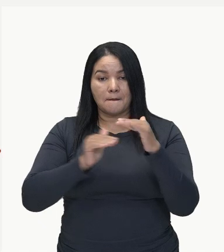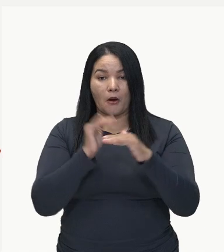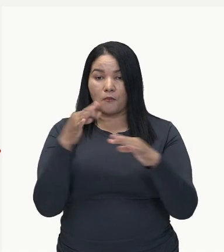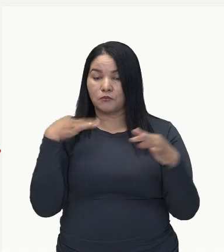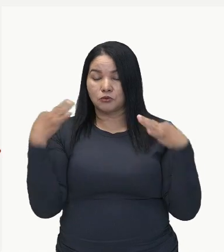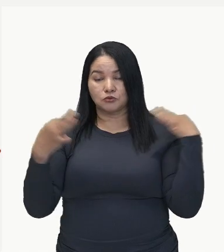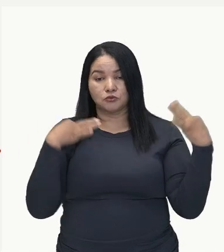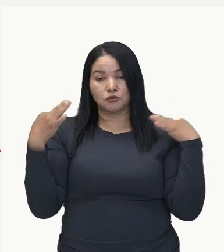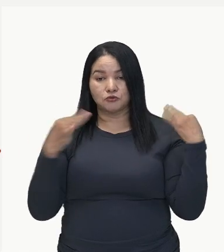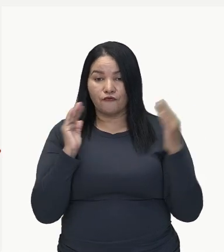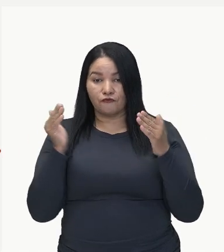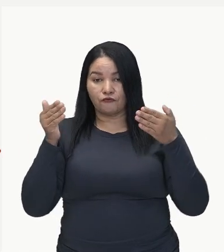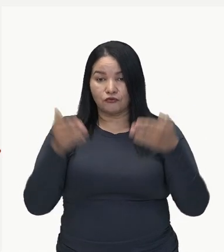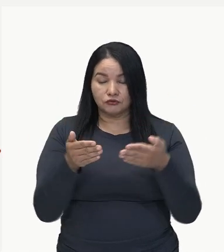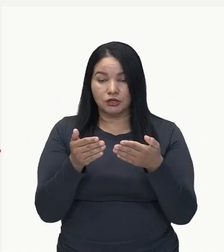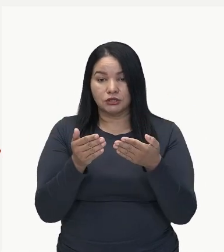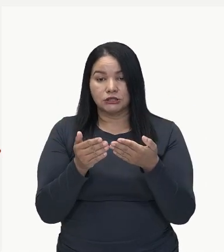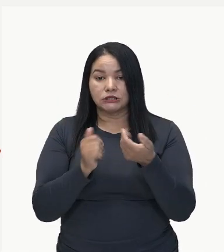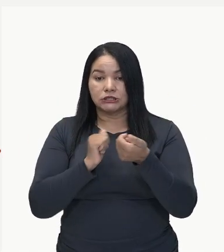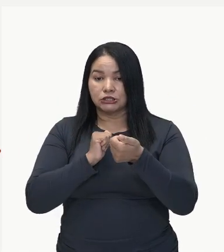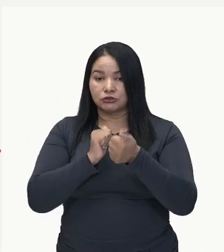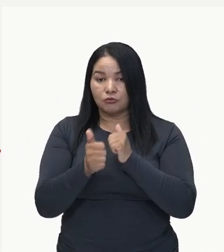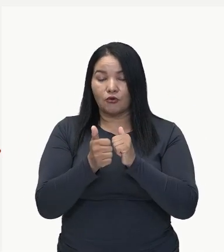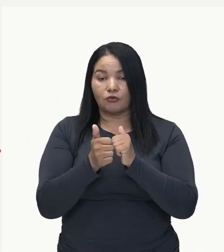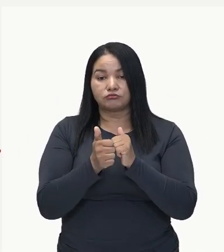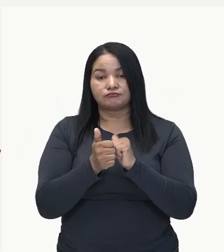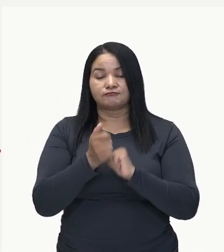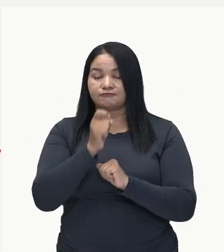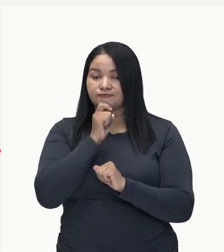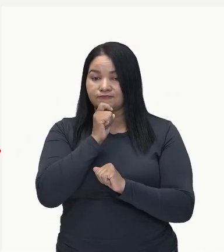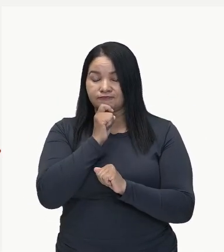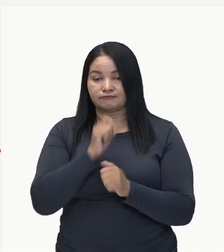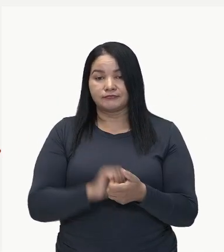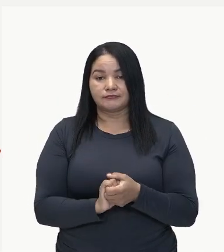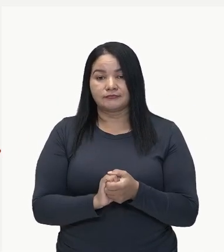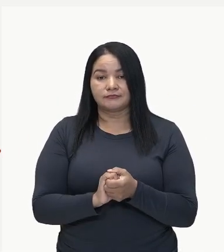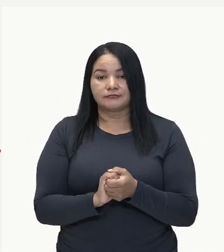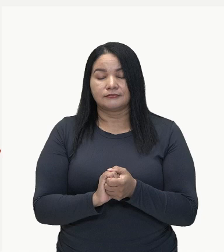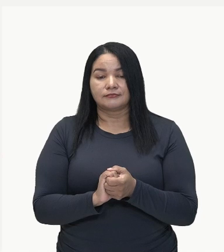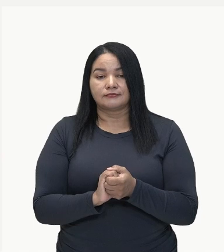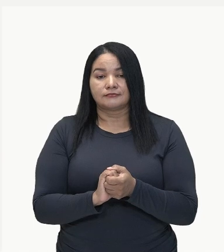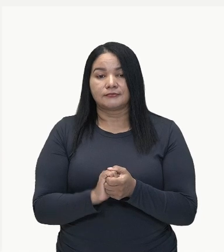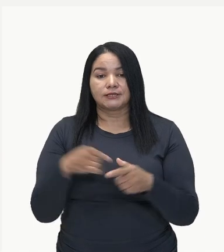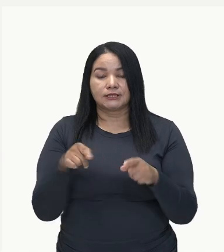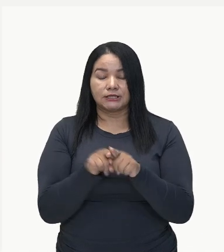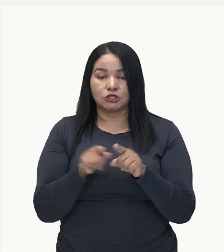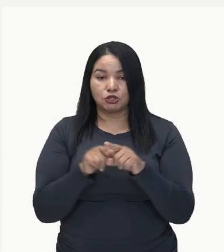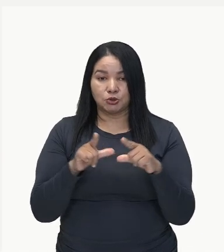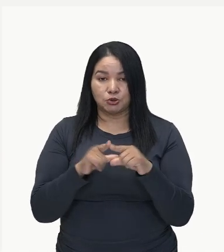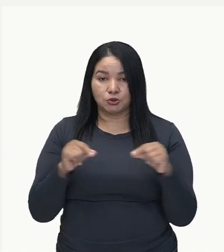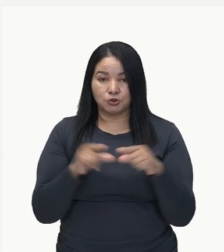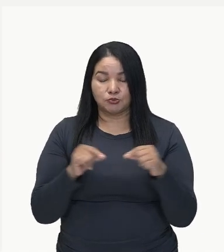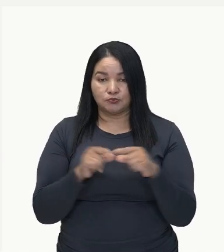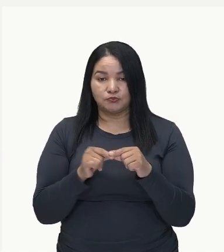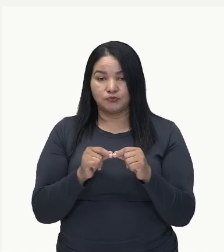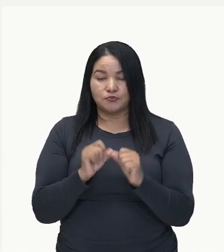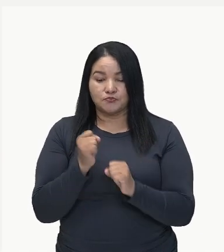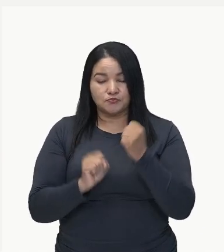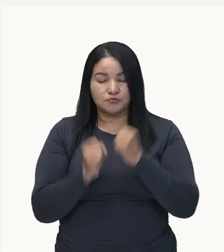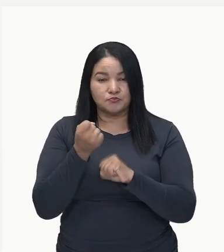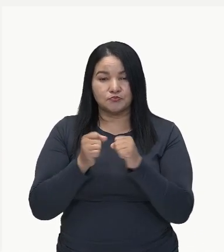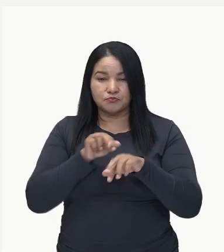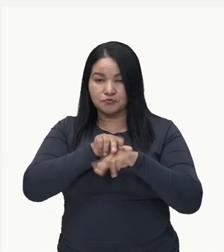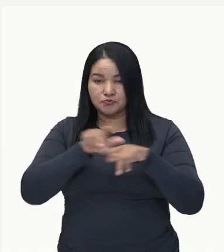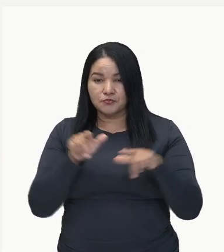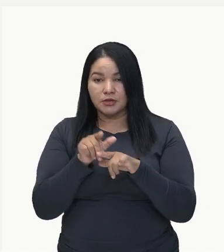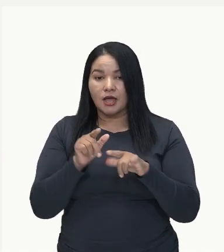voltado para os esportes de inverno. Desde que o Japão se tornou industrializado, ele passa